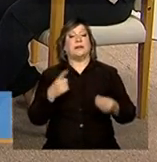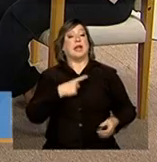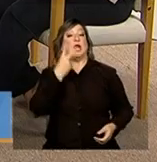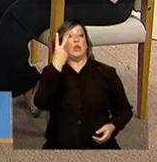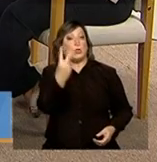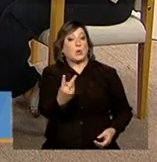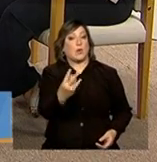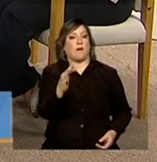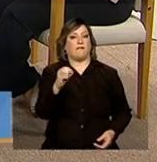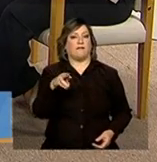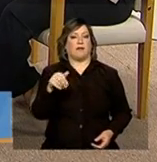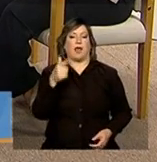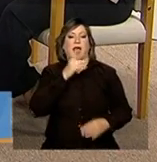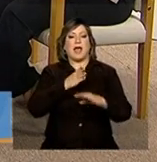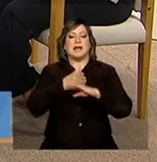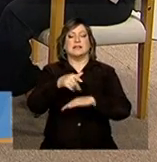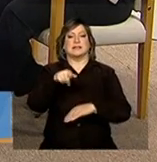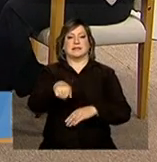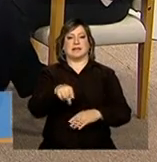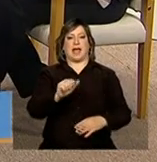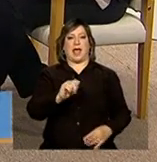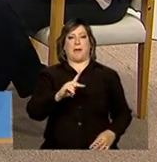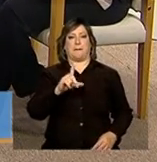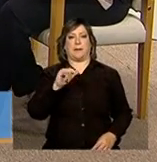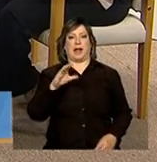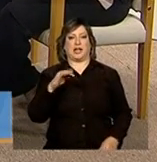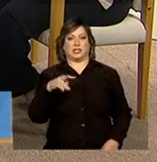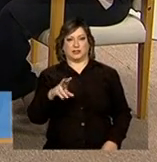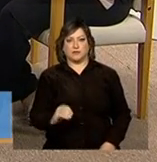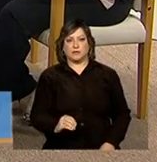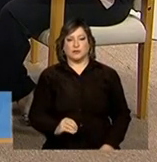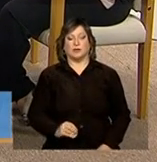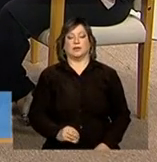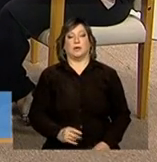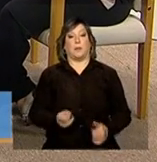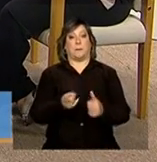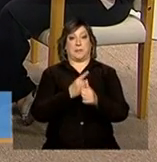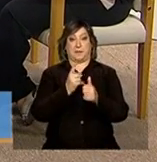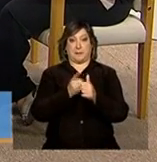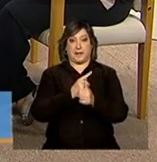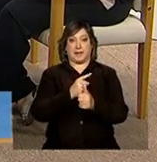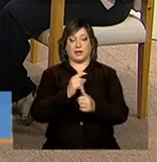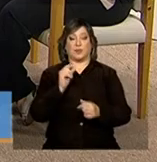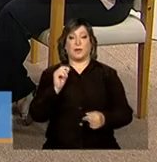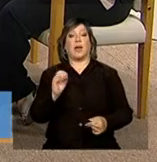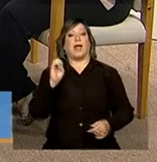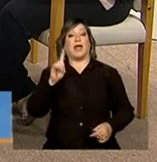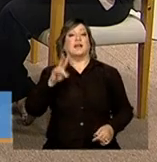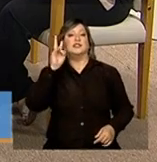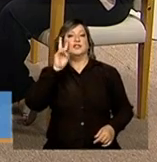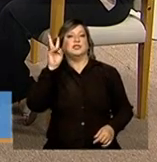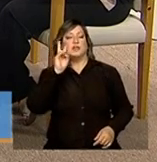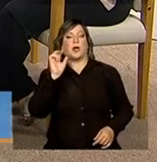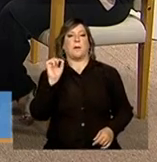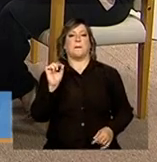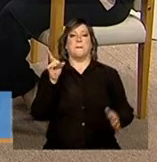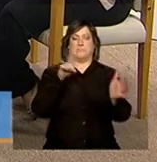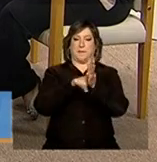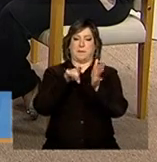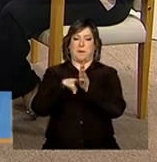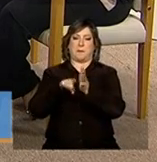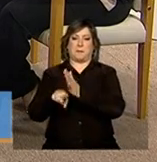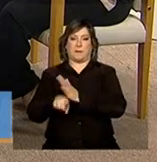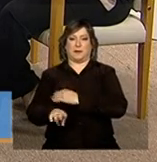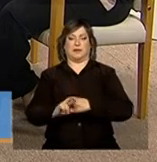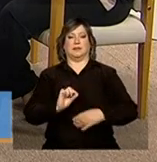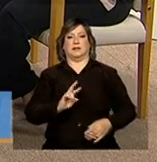ao aplicativo. Isso é importante, vamos deixar isso bem claro, né? Exatamente. O primeiro é relativos aos questionários. Os